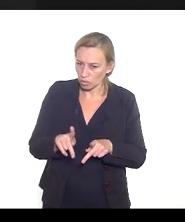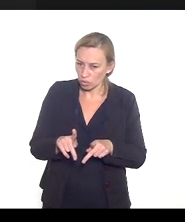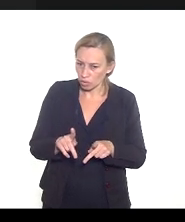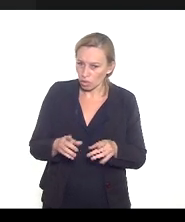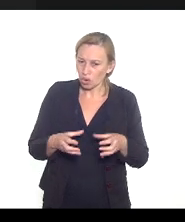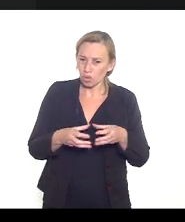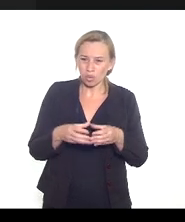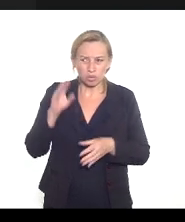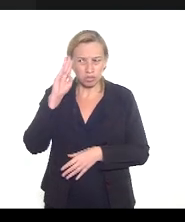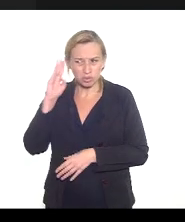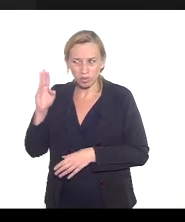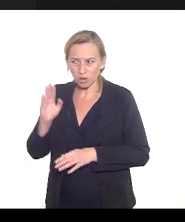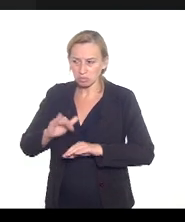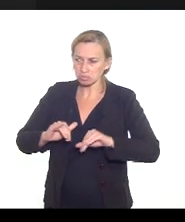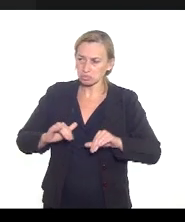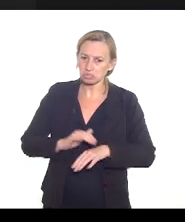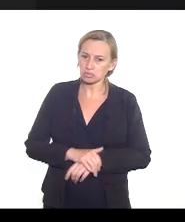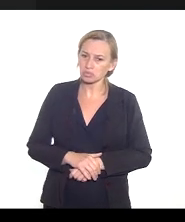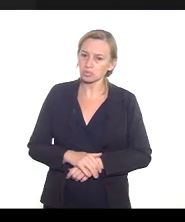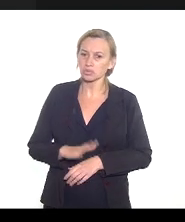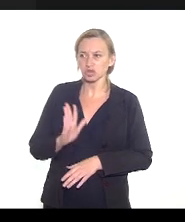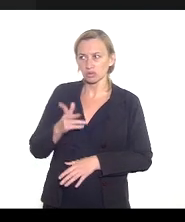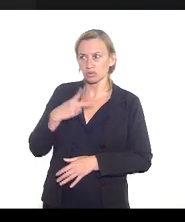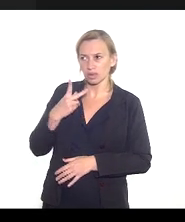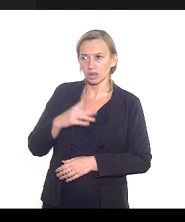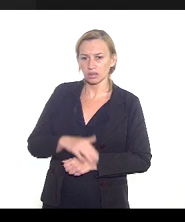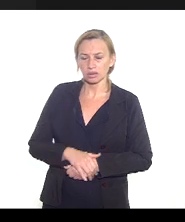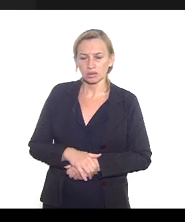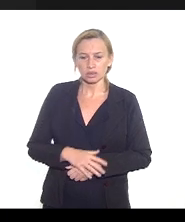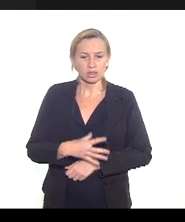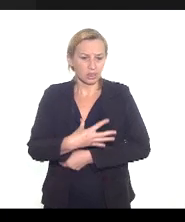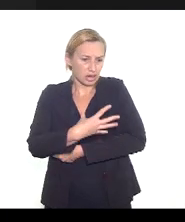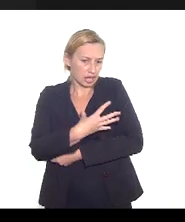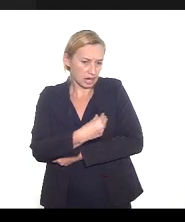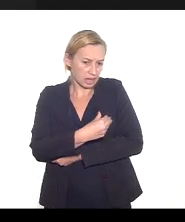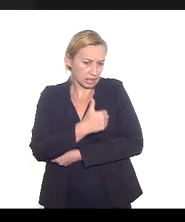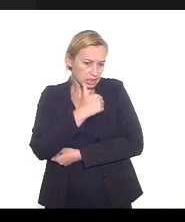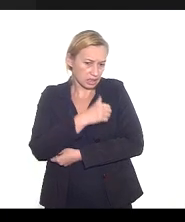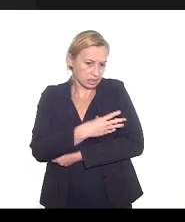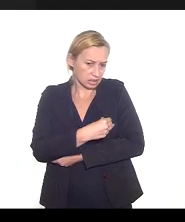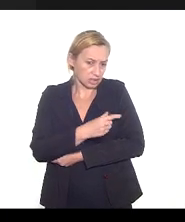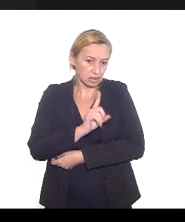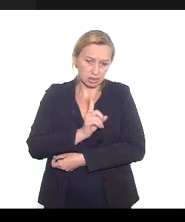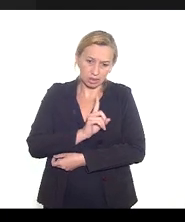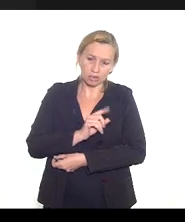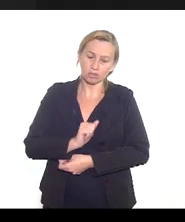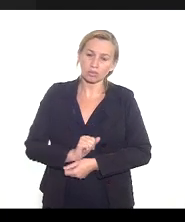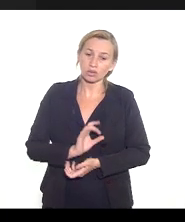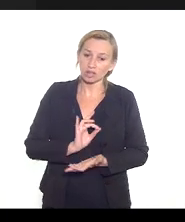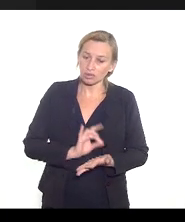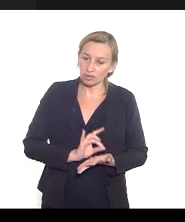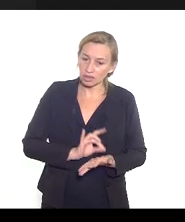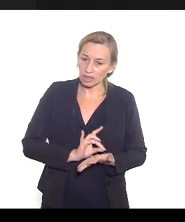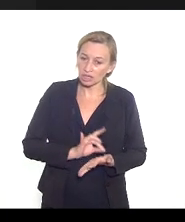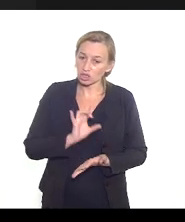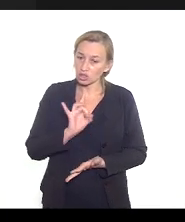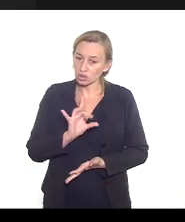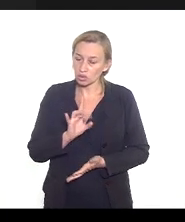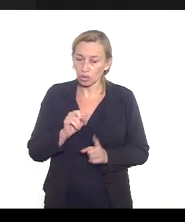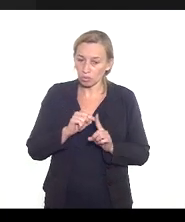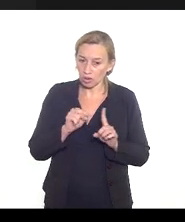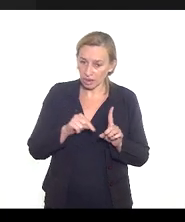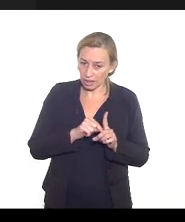grupo prioritário acho que já foi dito as lactantes não na verdade que foi dito aqui foi das